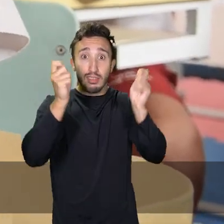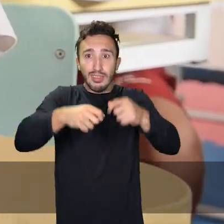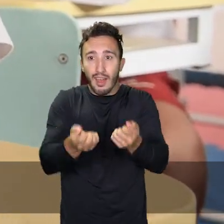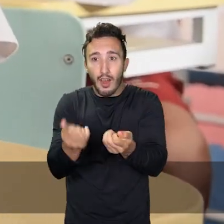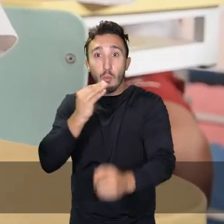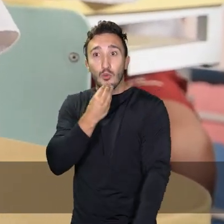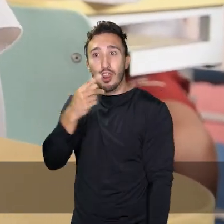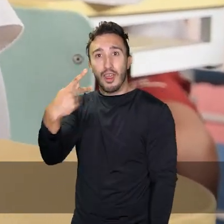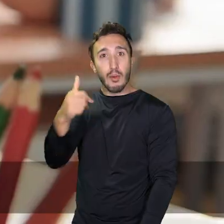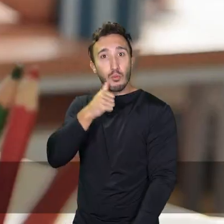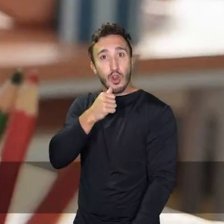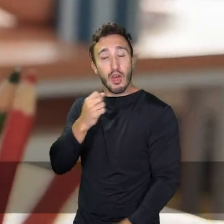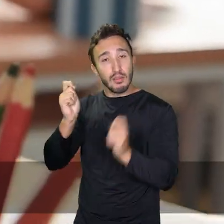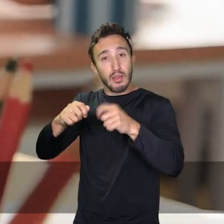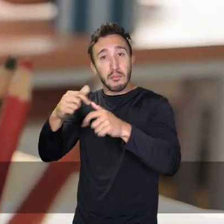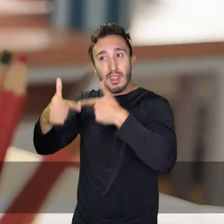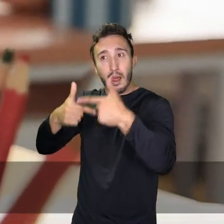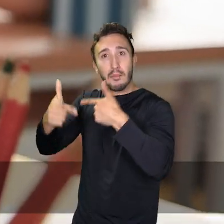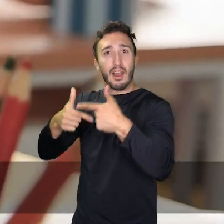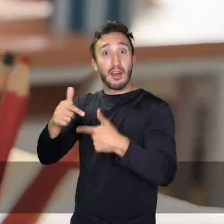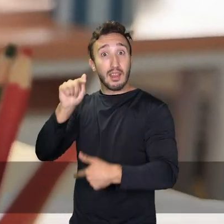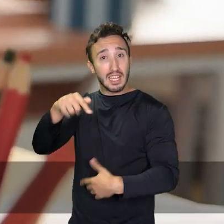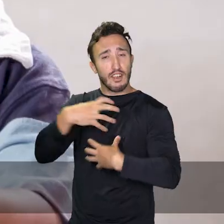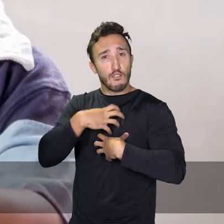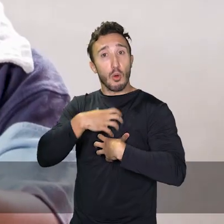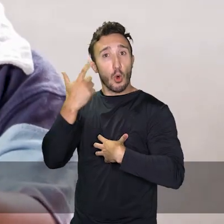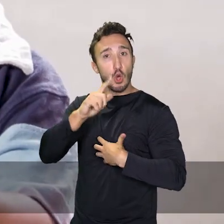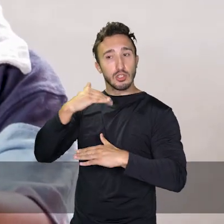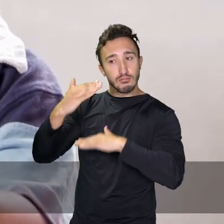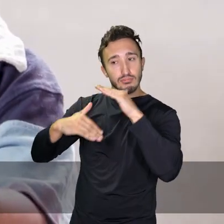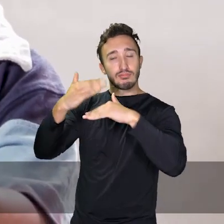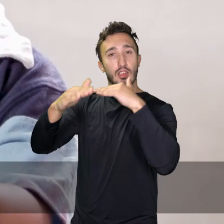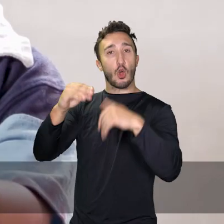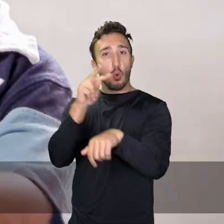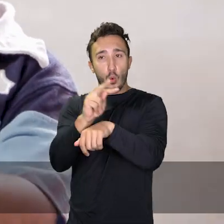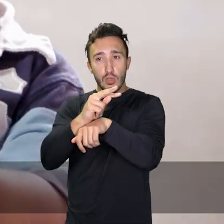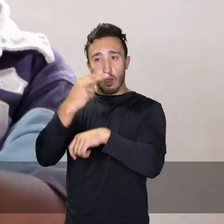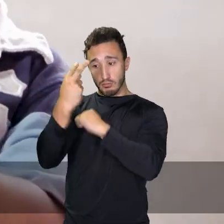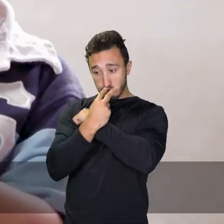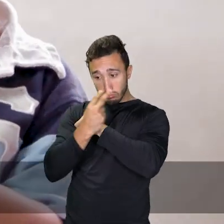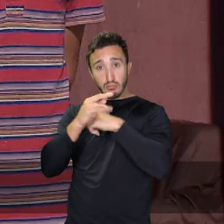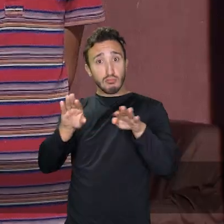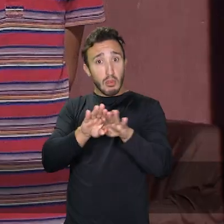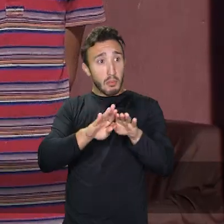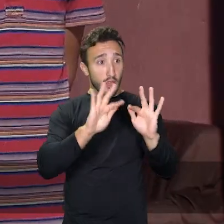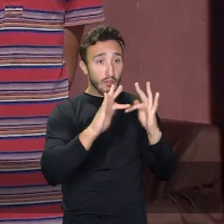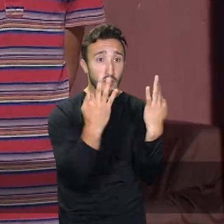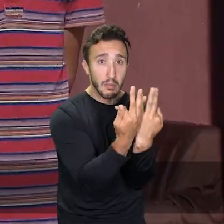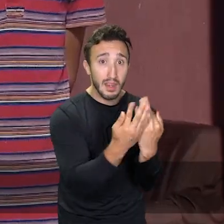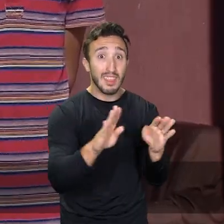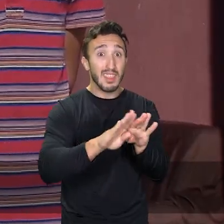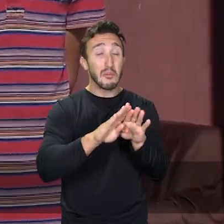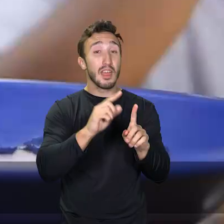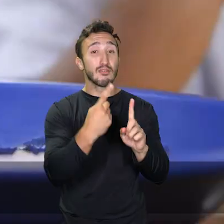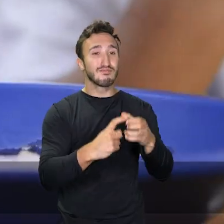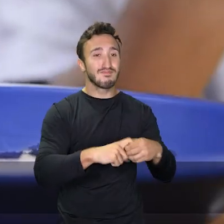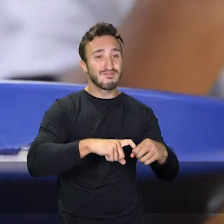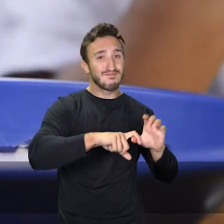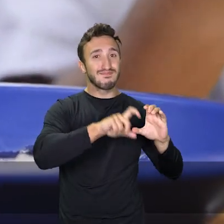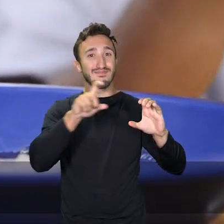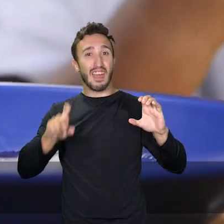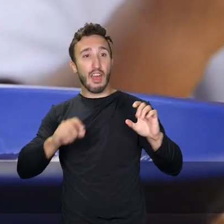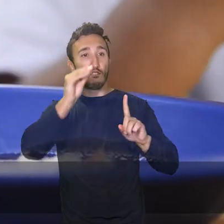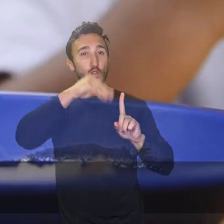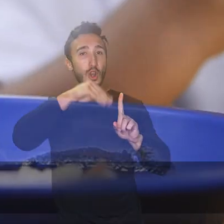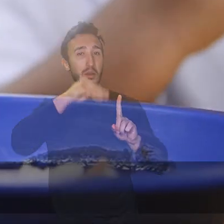possibilitando ela de trabalhar. Então, ela pode, por esses caminhos, crescer, gerar renda, cuidar dela, da família e, principalmente,